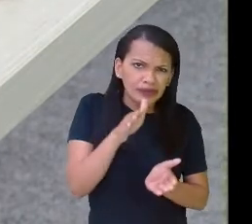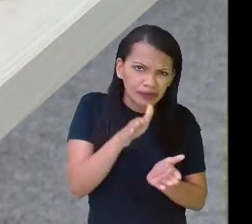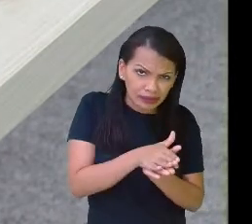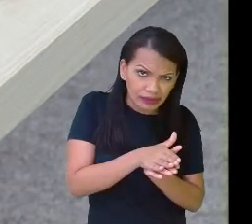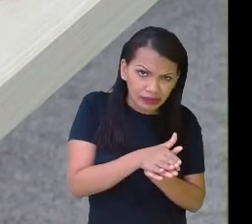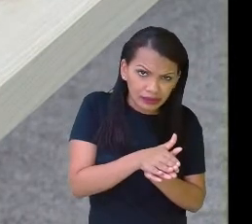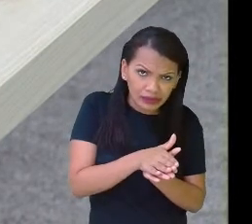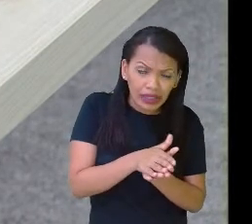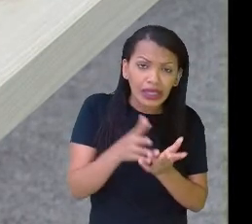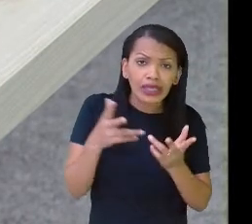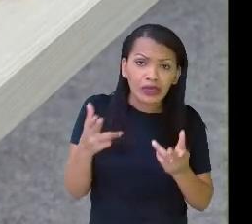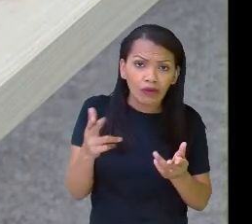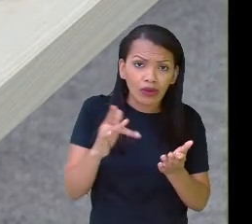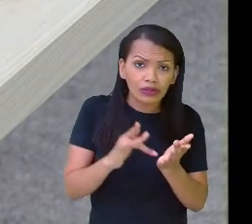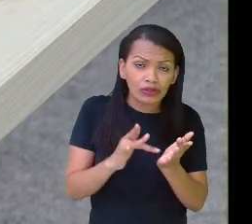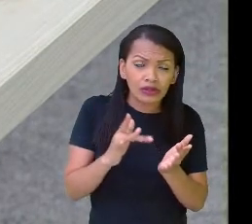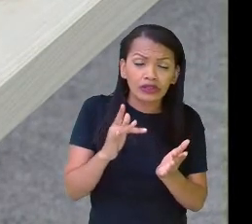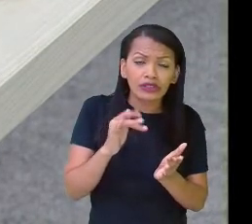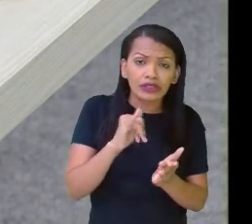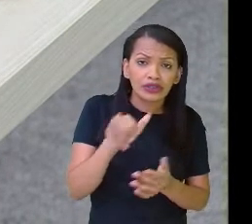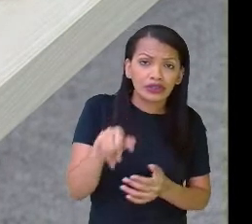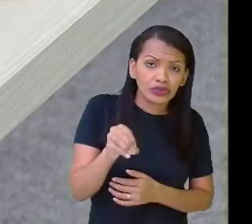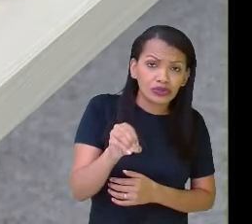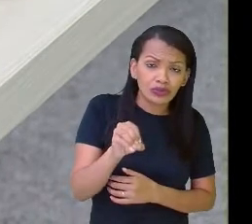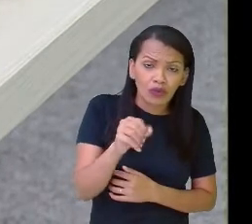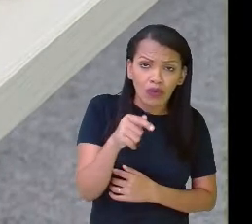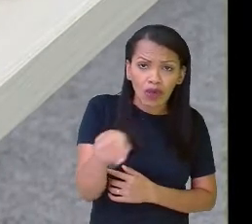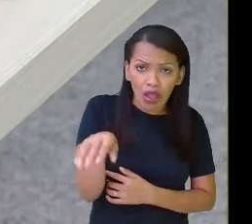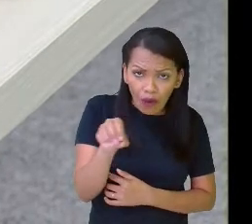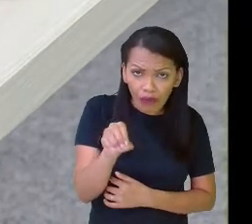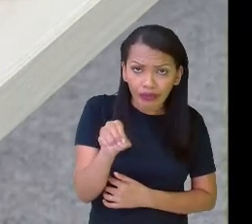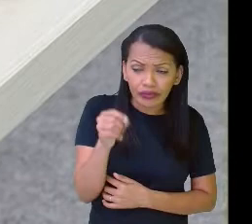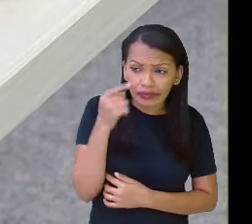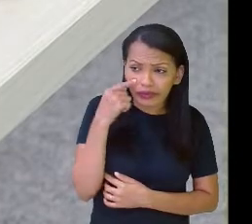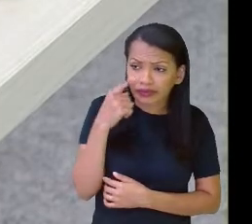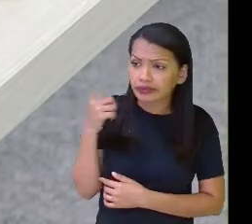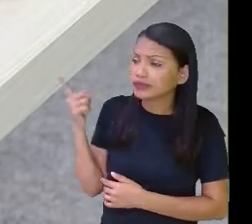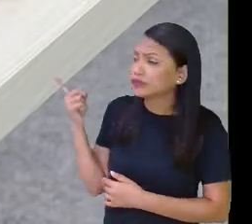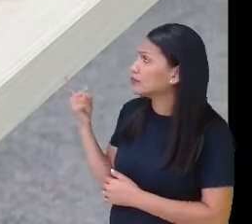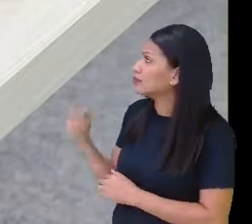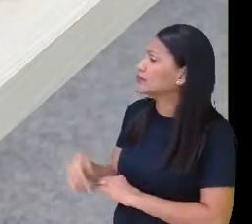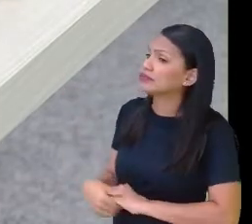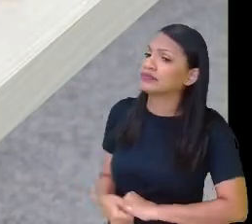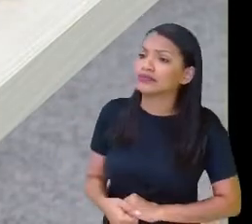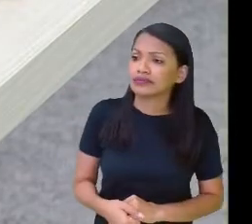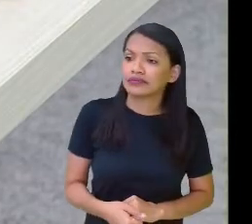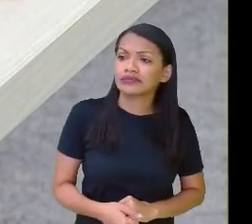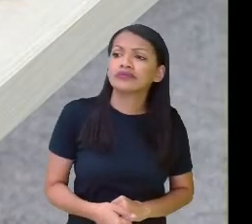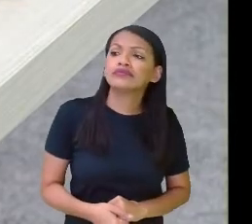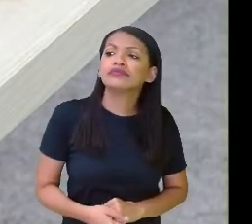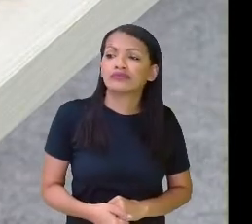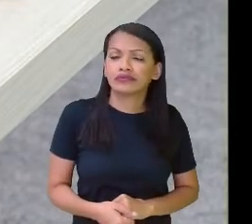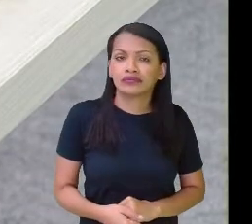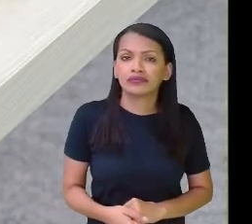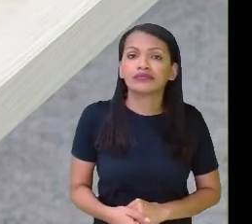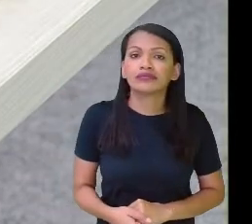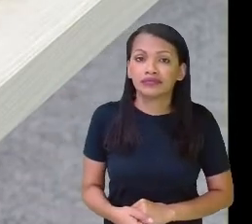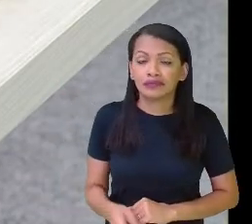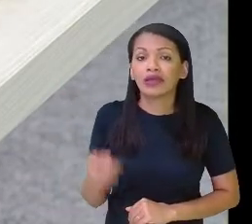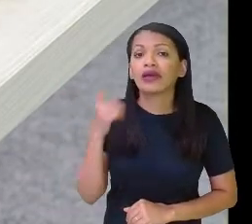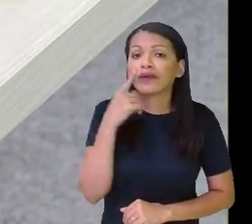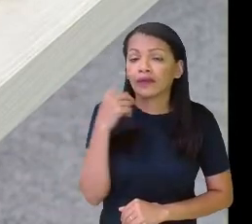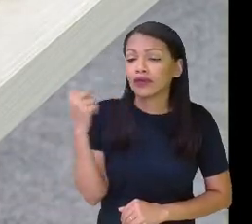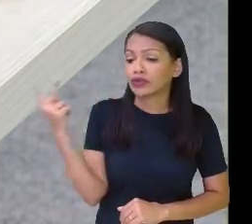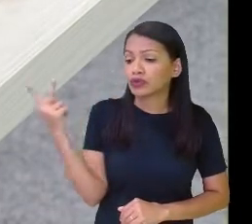A de João. Ela comeu dois quartos, né? Duas partes das